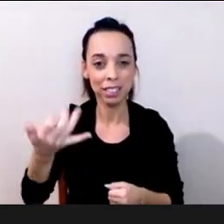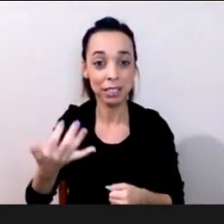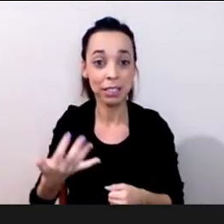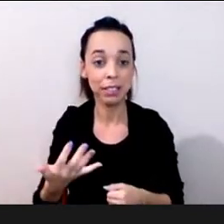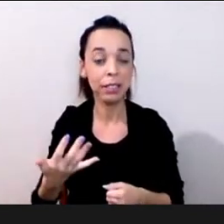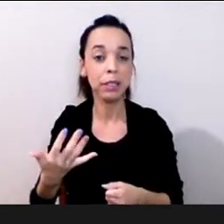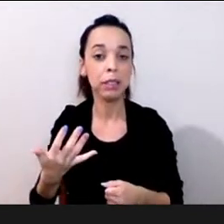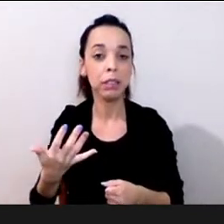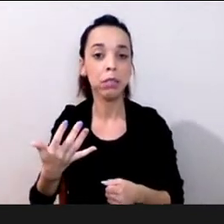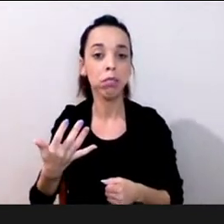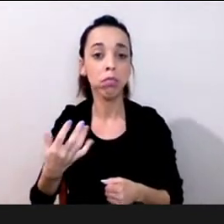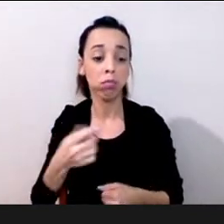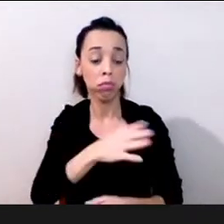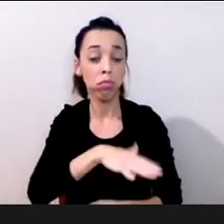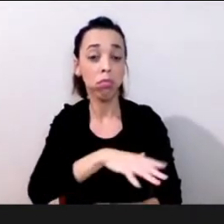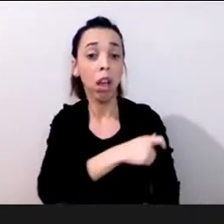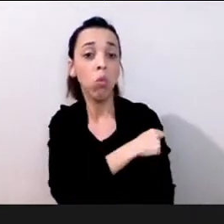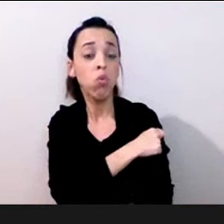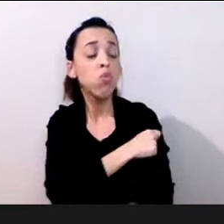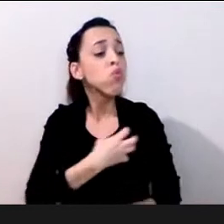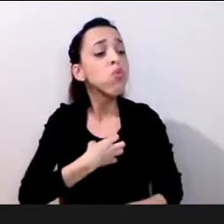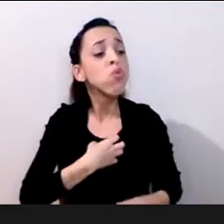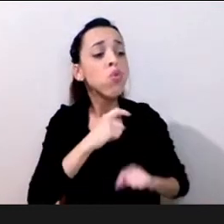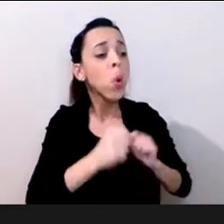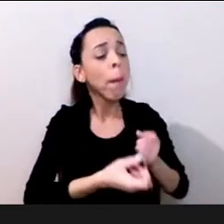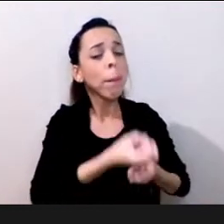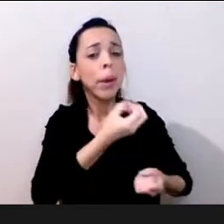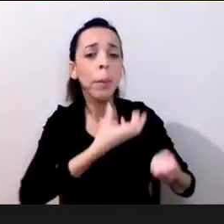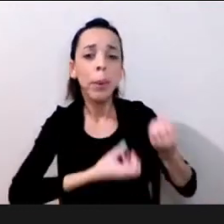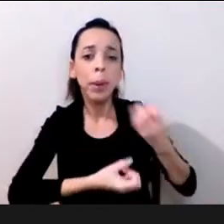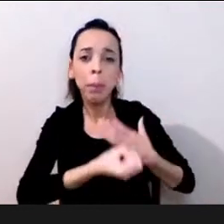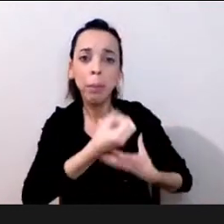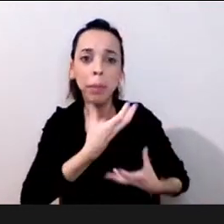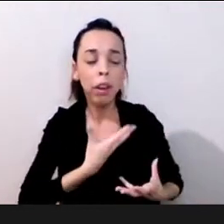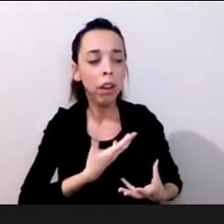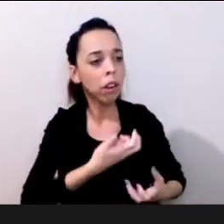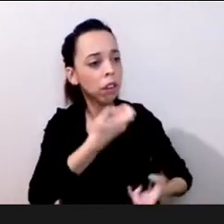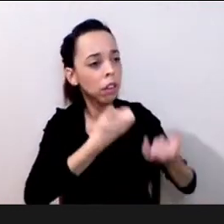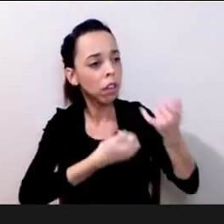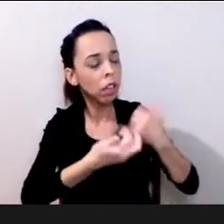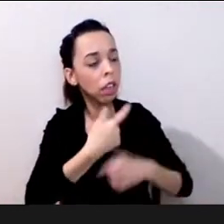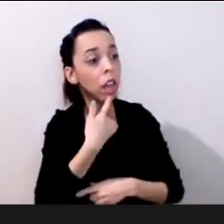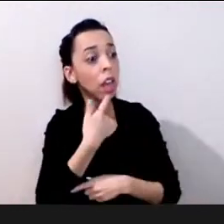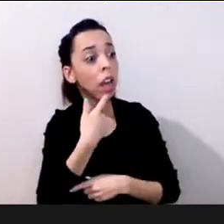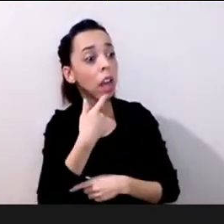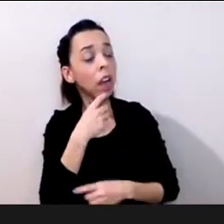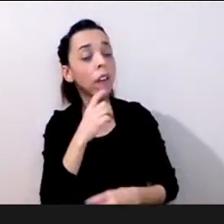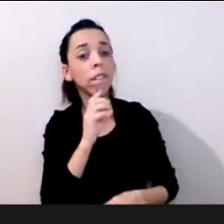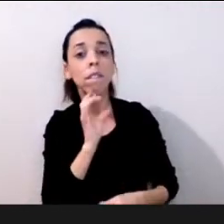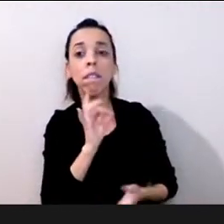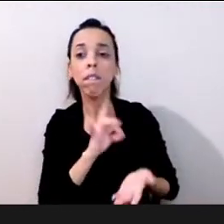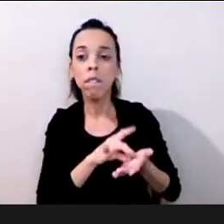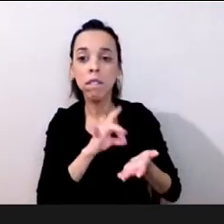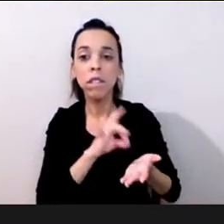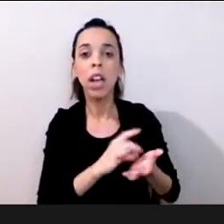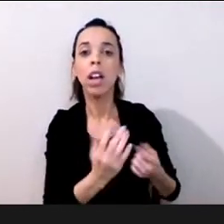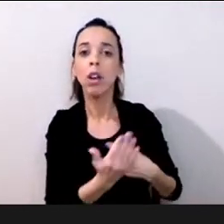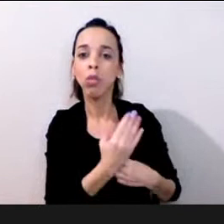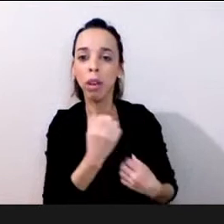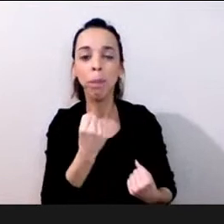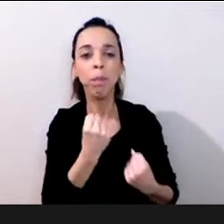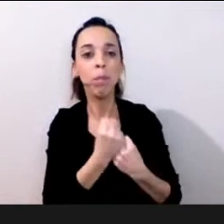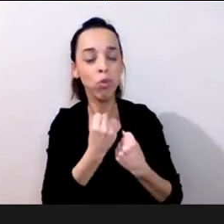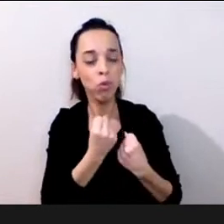forma colaborativa sempre eles apresentam soluções incríveis que nos surpreendem o alegário